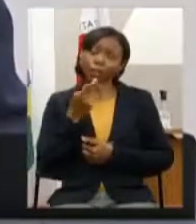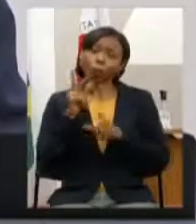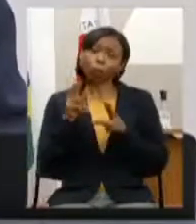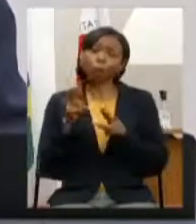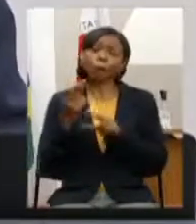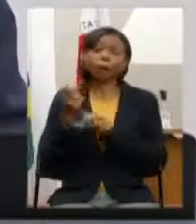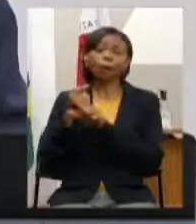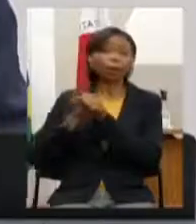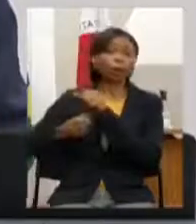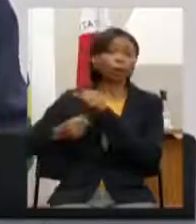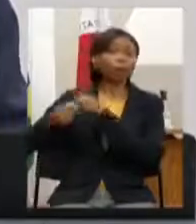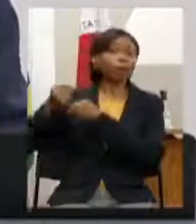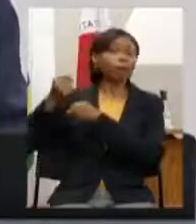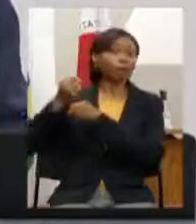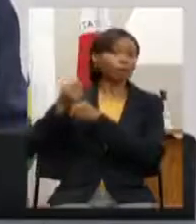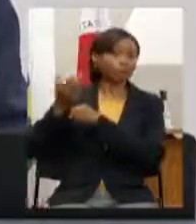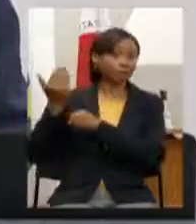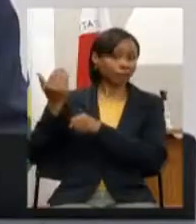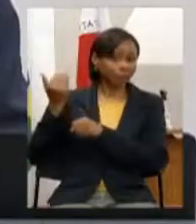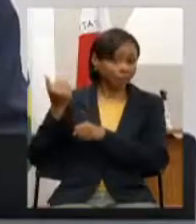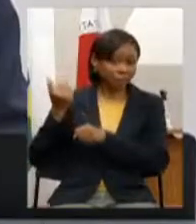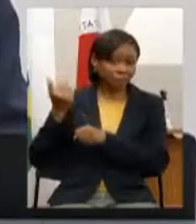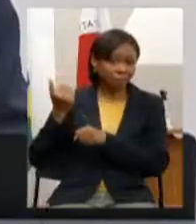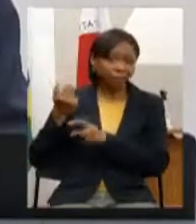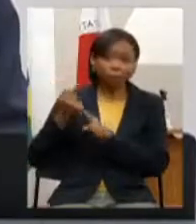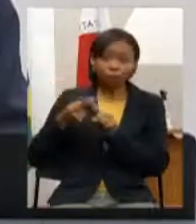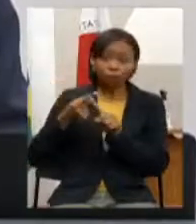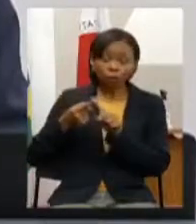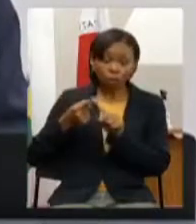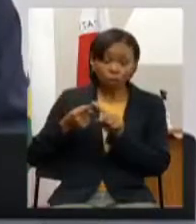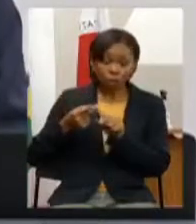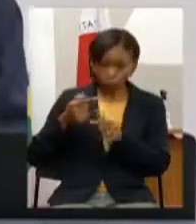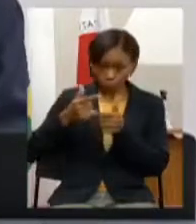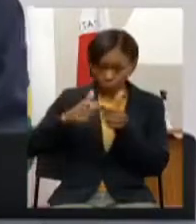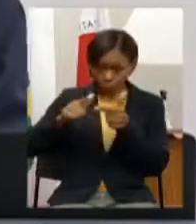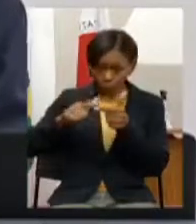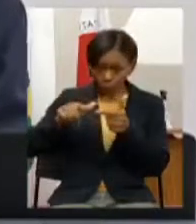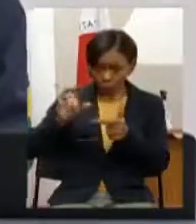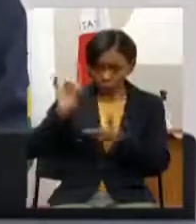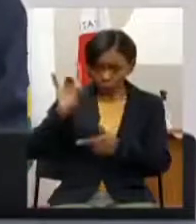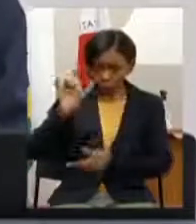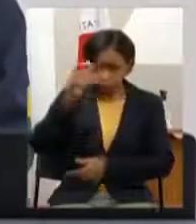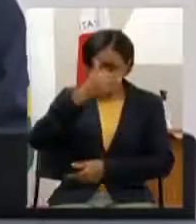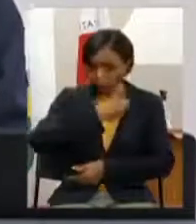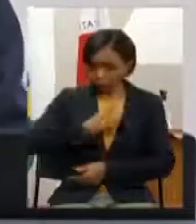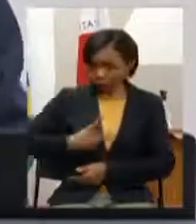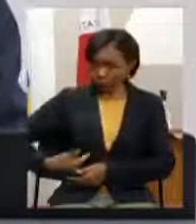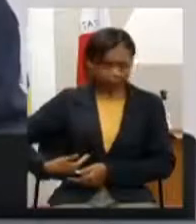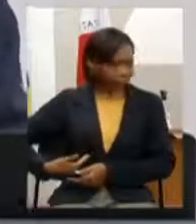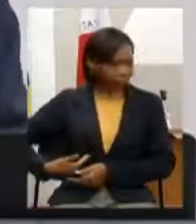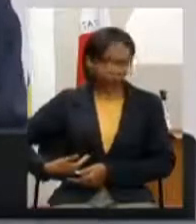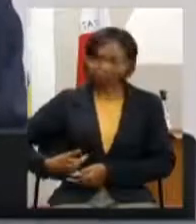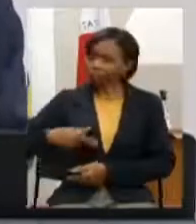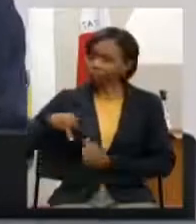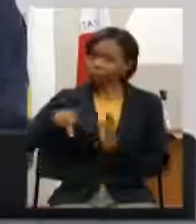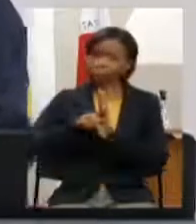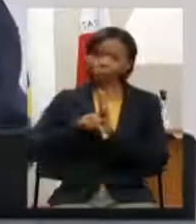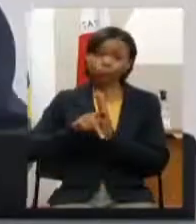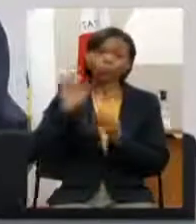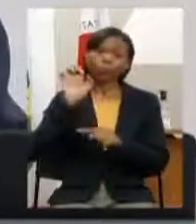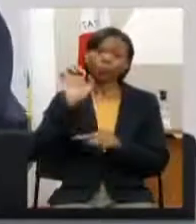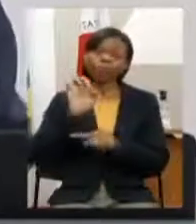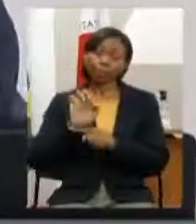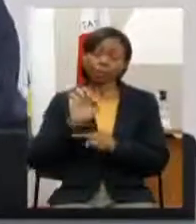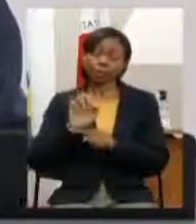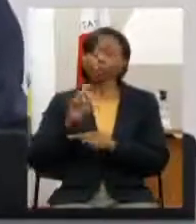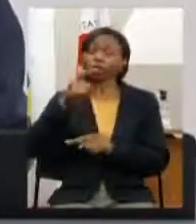também viu gente repito não é uma situação de governo é de estado e vou continuar assim enquanto aqui eu estiver nessa